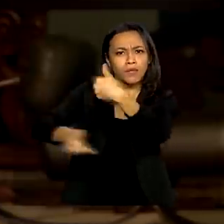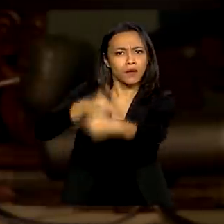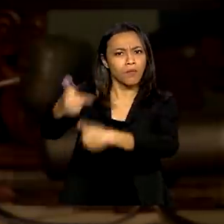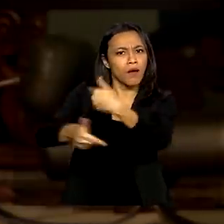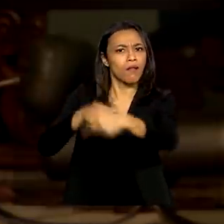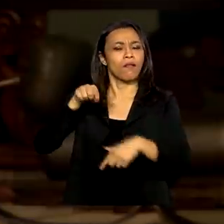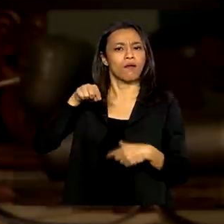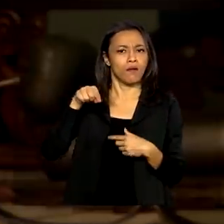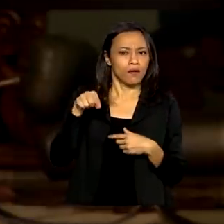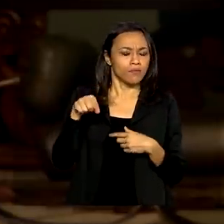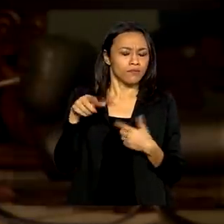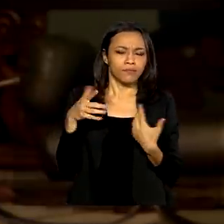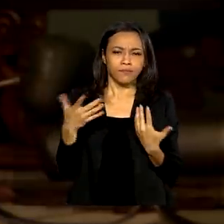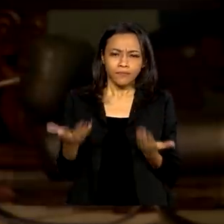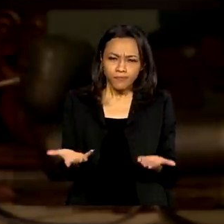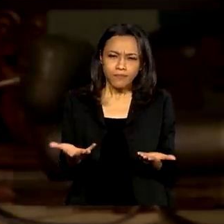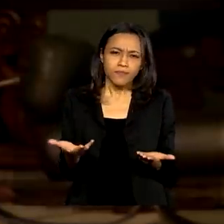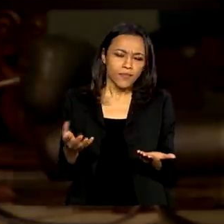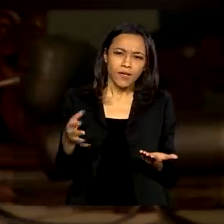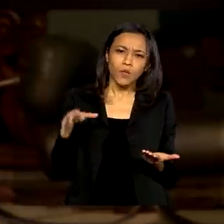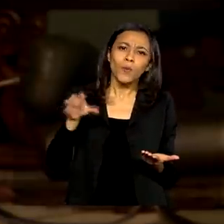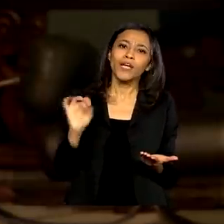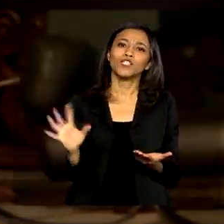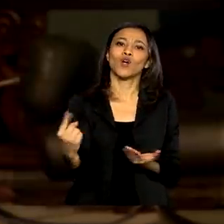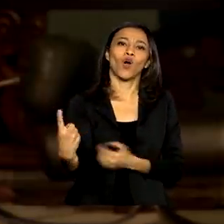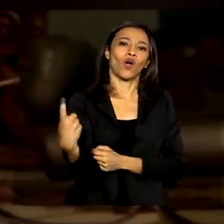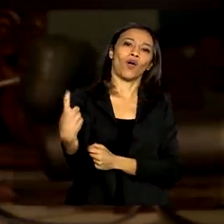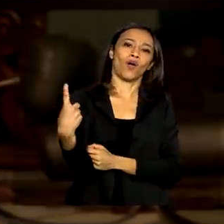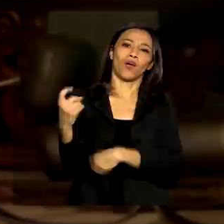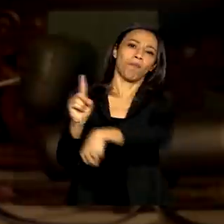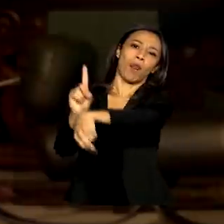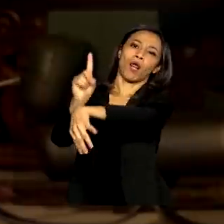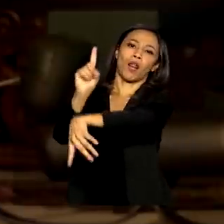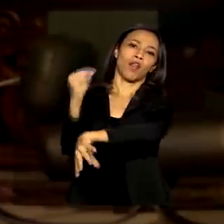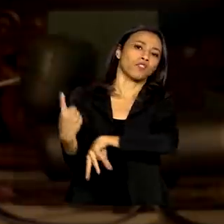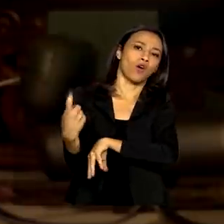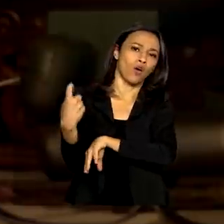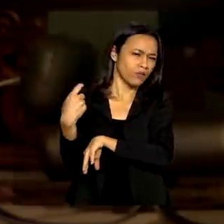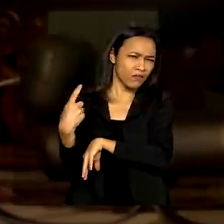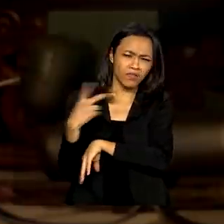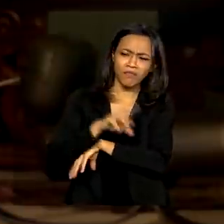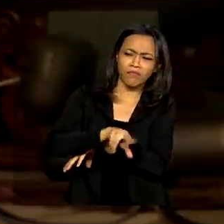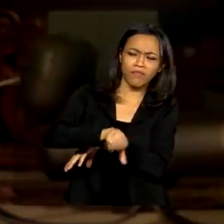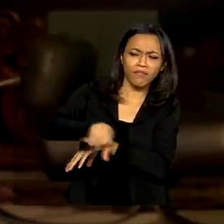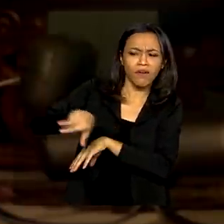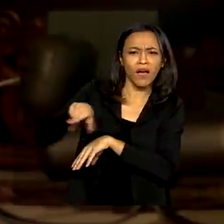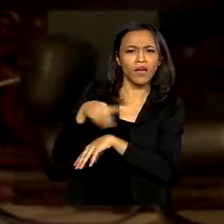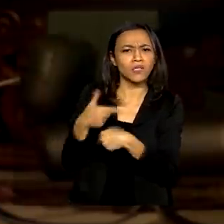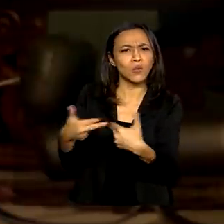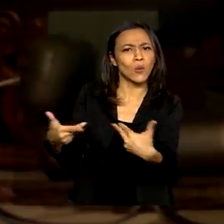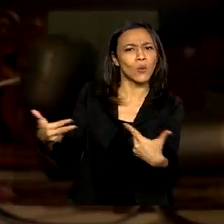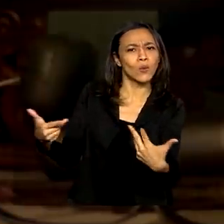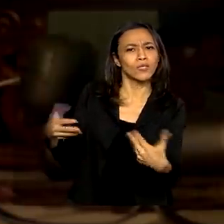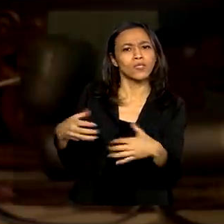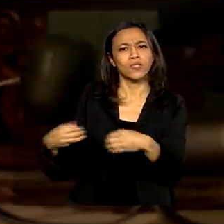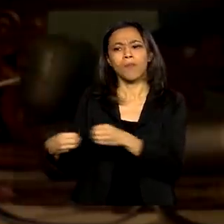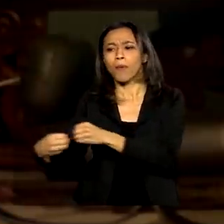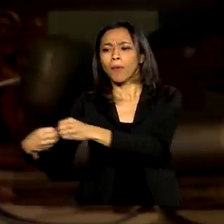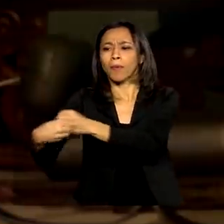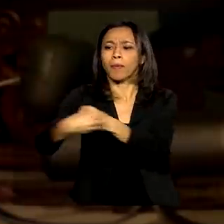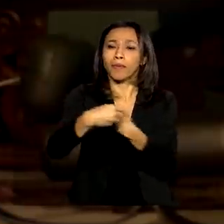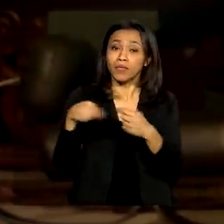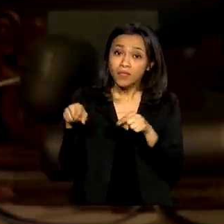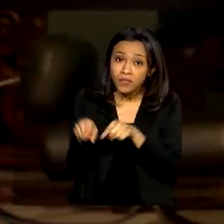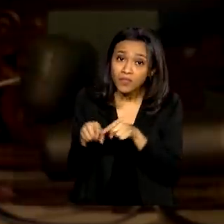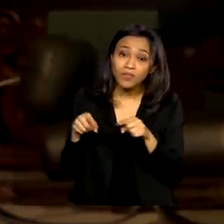centro, trabalhar com... O centro não é sozinho, isolado, então você tem hotéis, tem tantas coisas que vão ser no entorno, então tudo isso